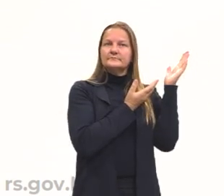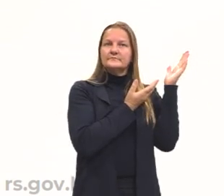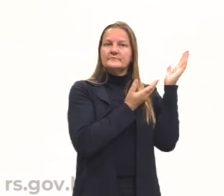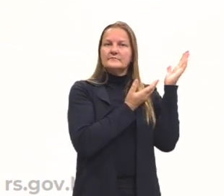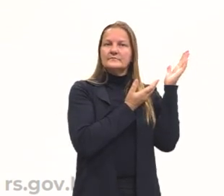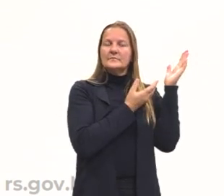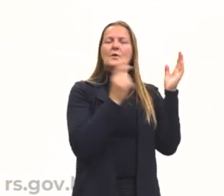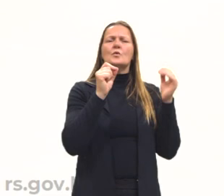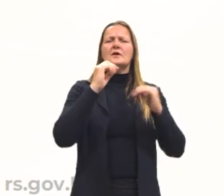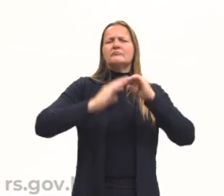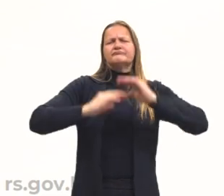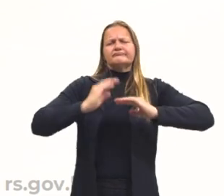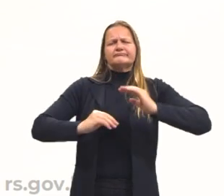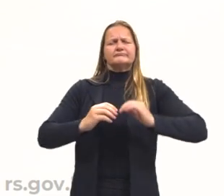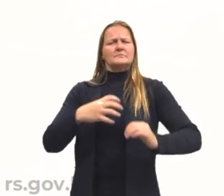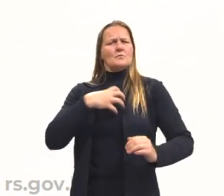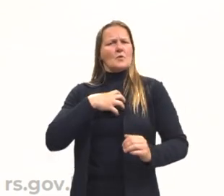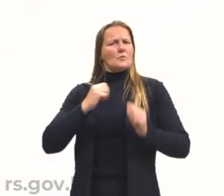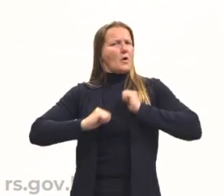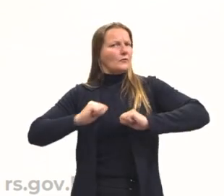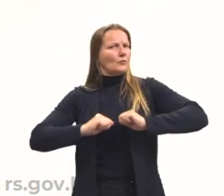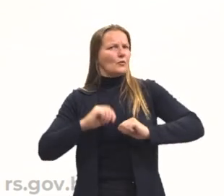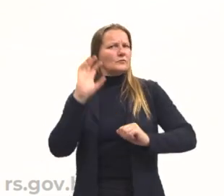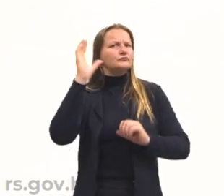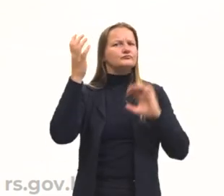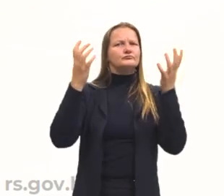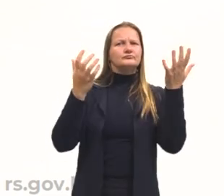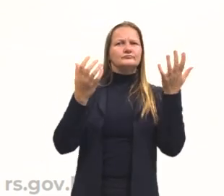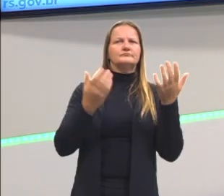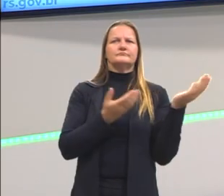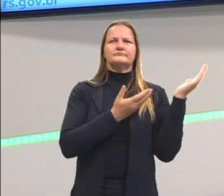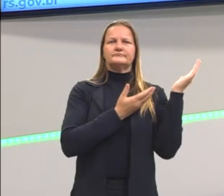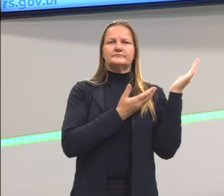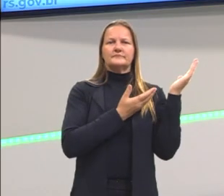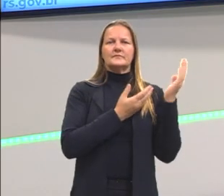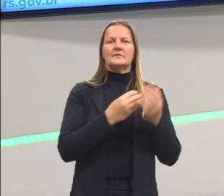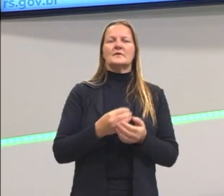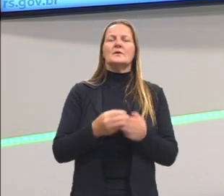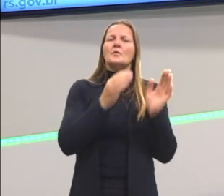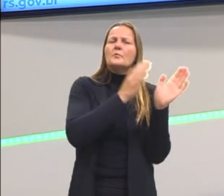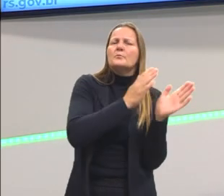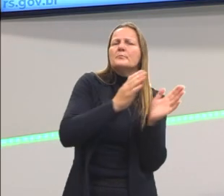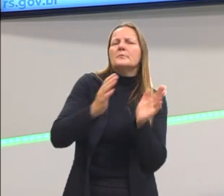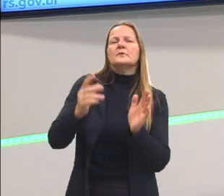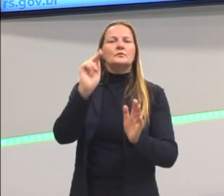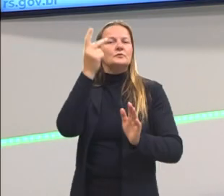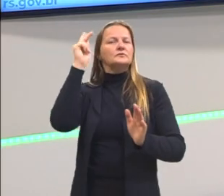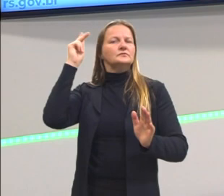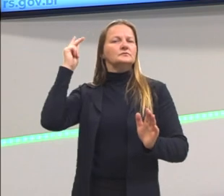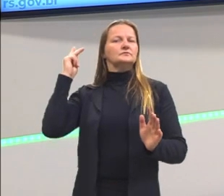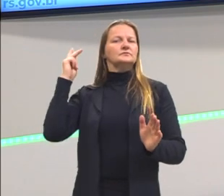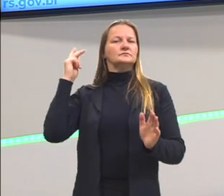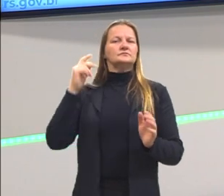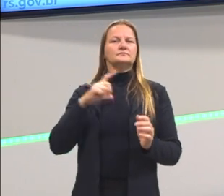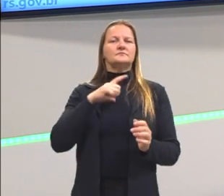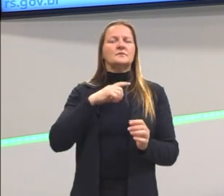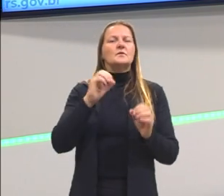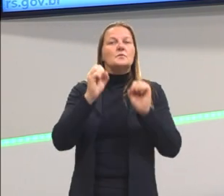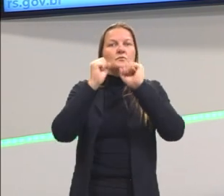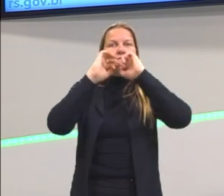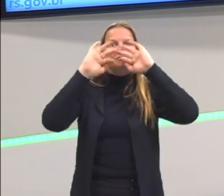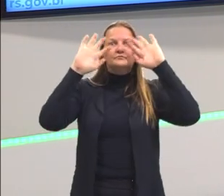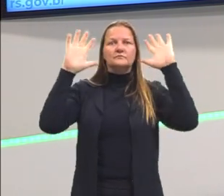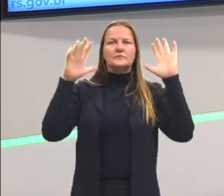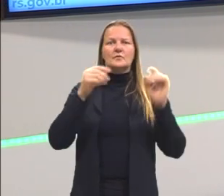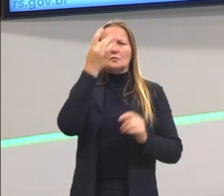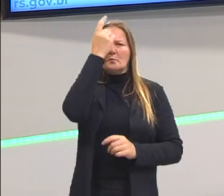ator das suas decisões? Vamos só dar uma relembradinha, os períodos históricos, para nós entendermos